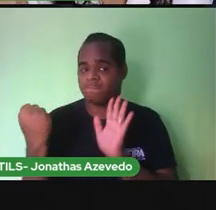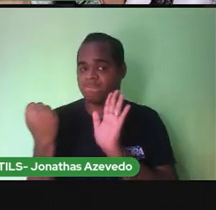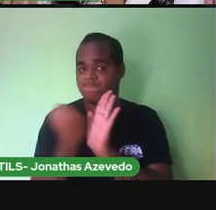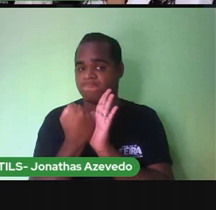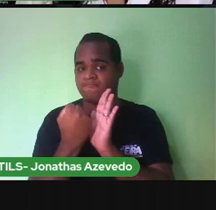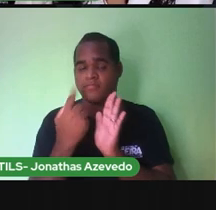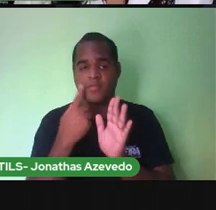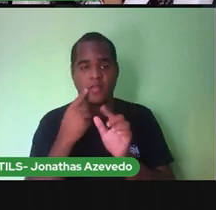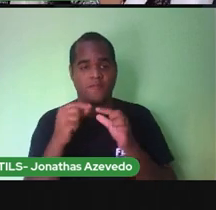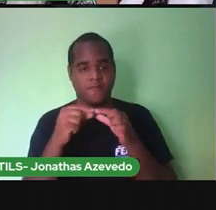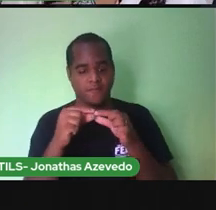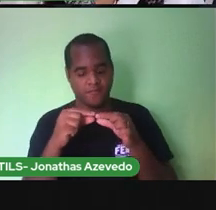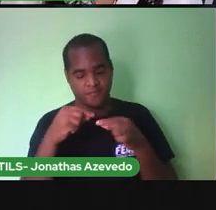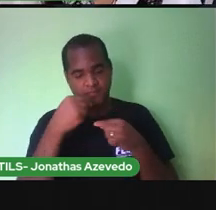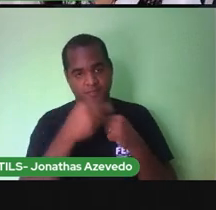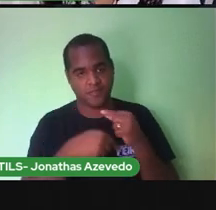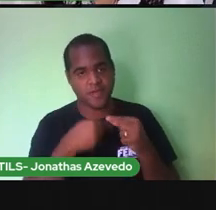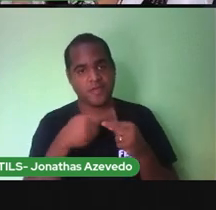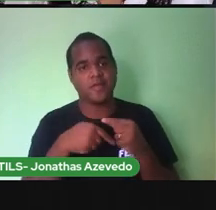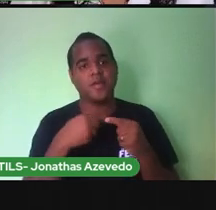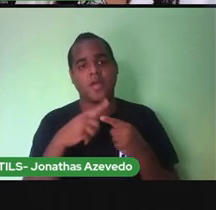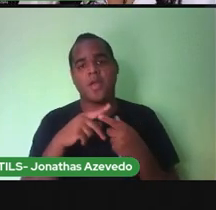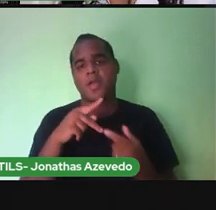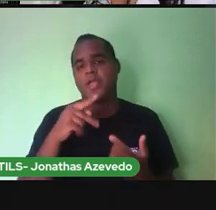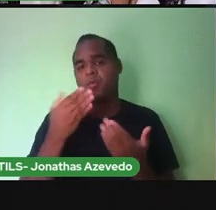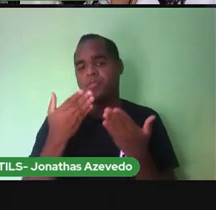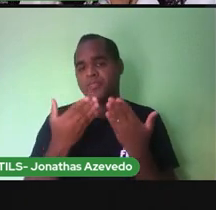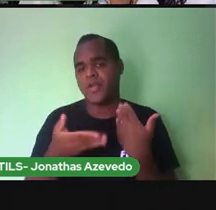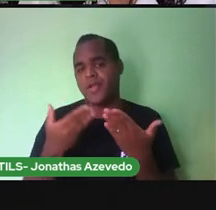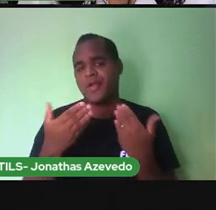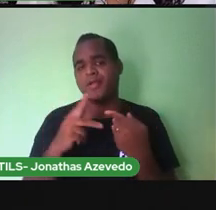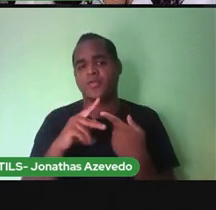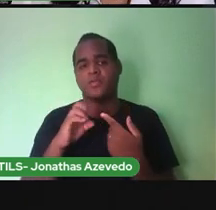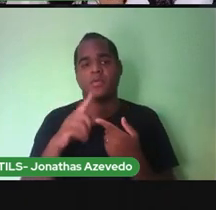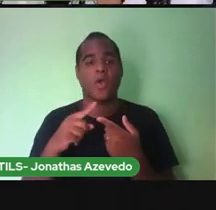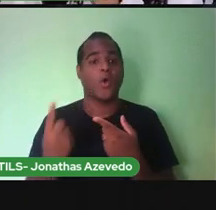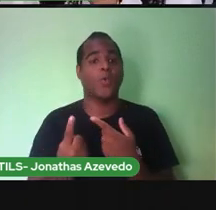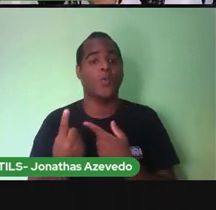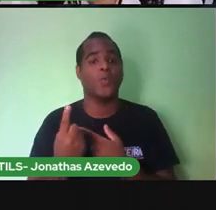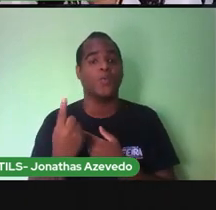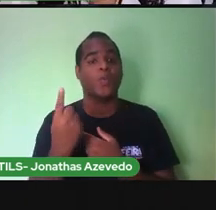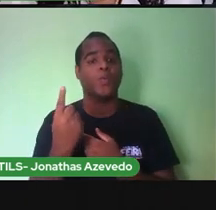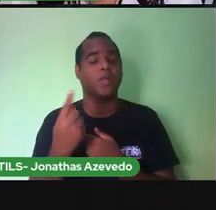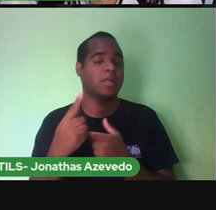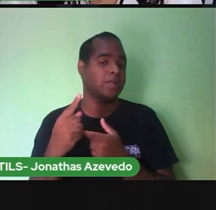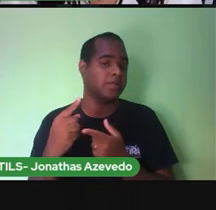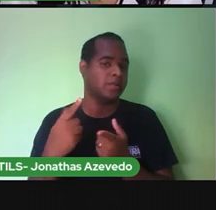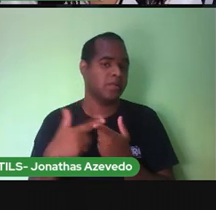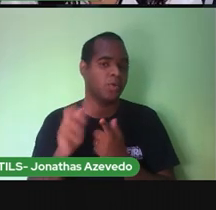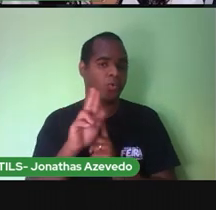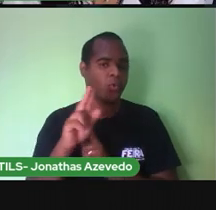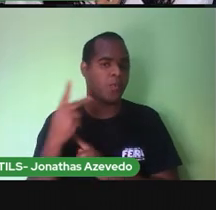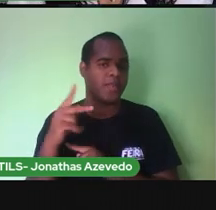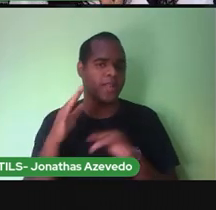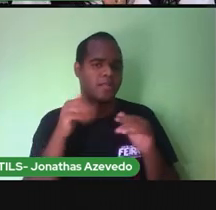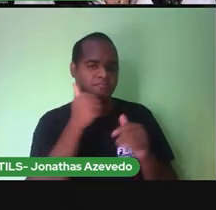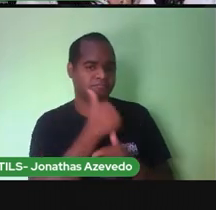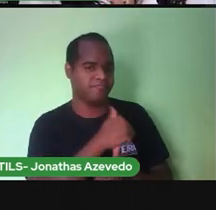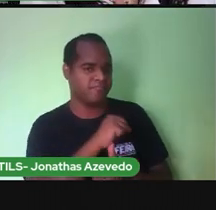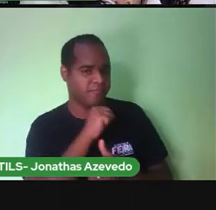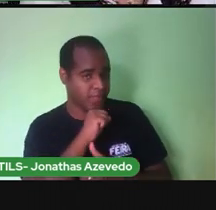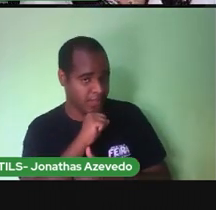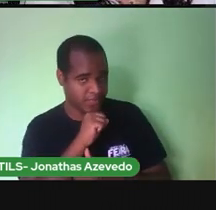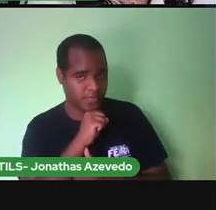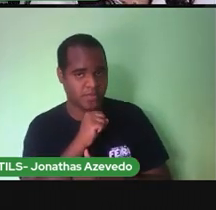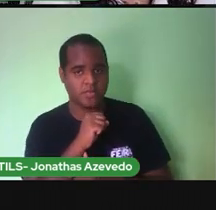tem as nossas medidas, peso, altura e o nome completo da nossa mãe, é